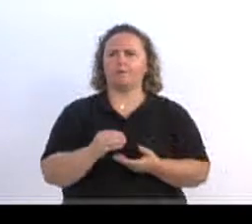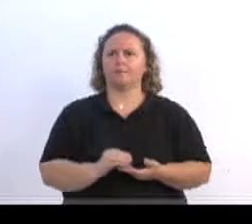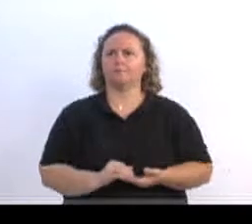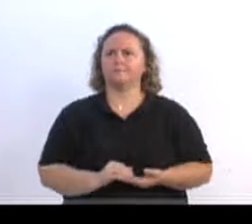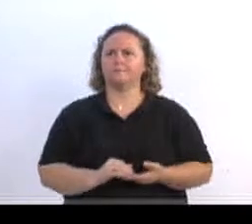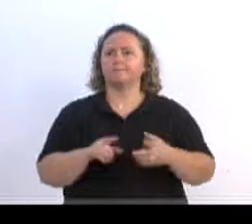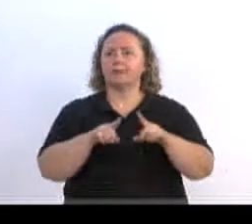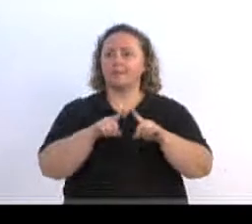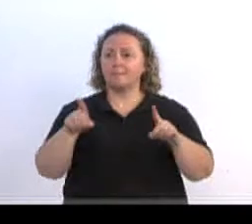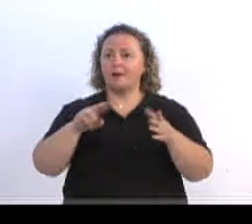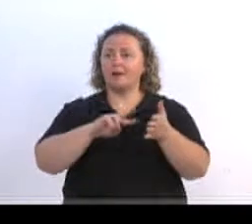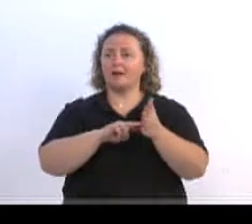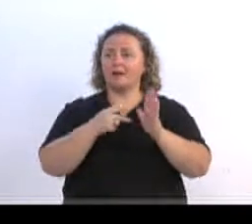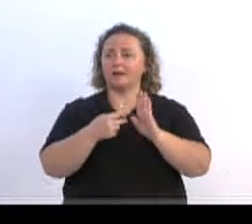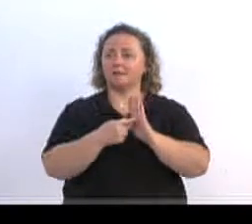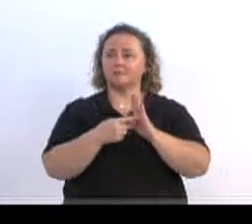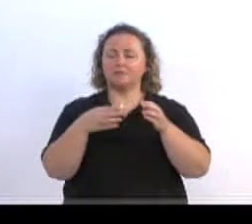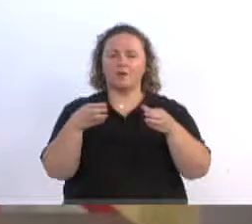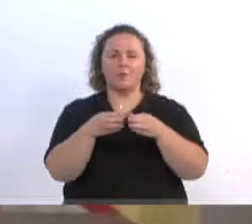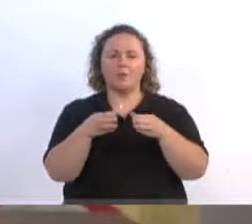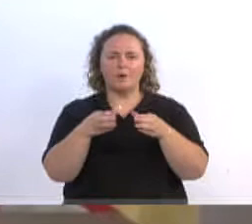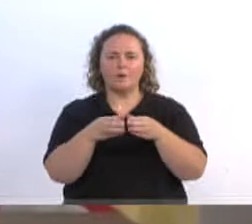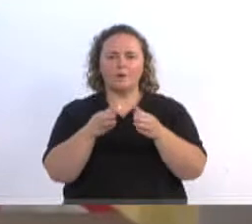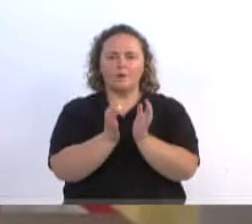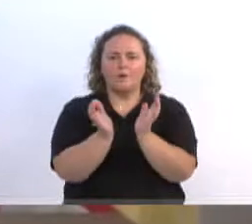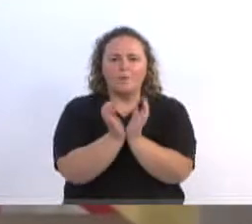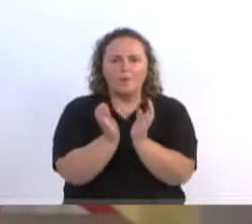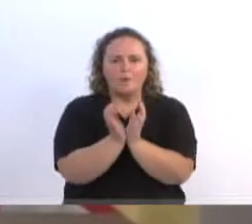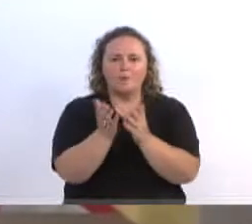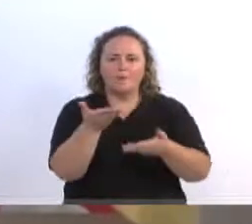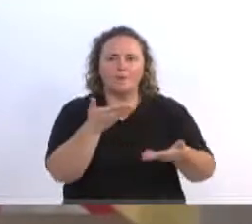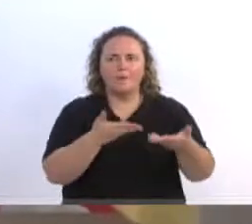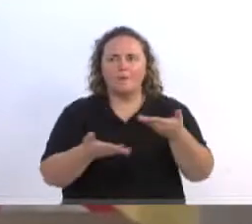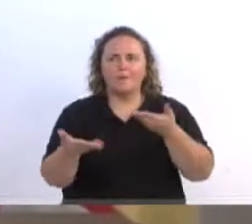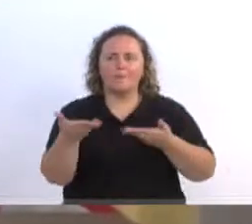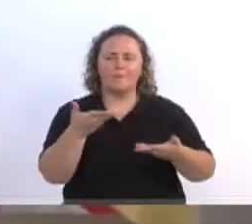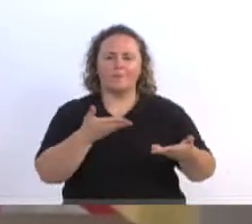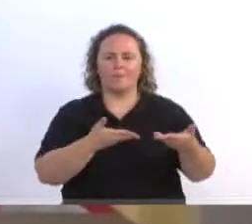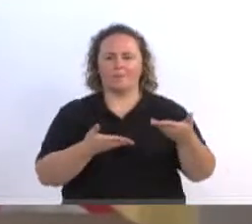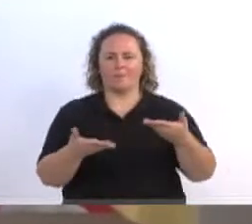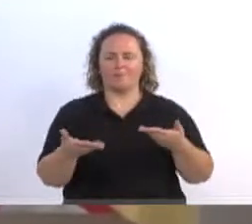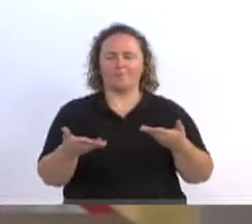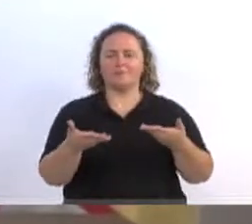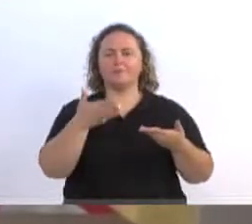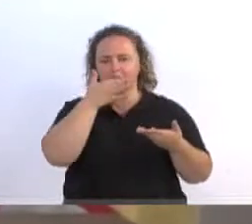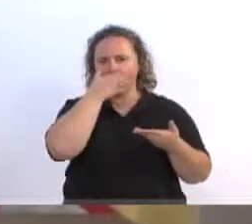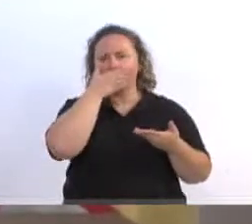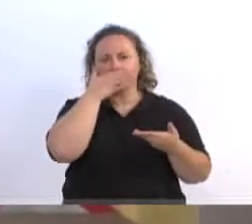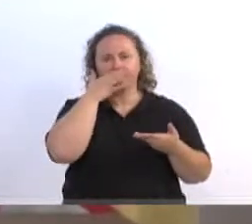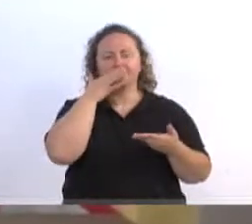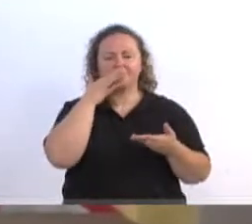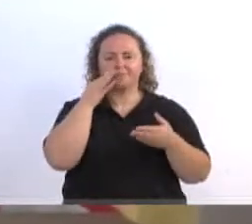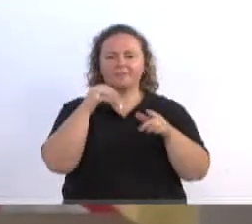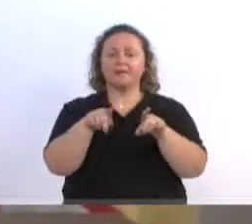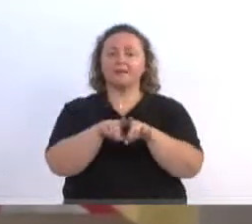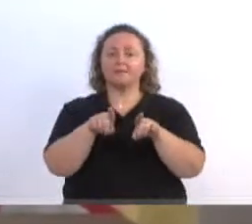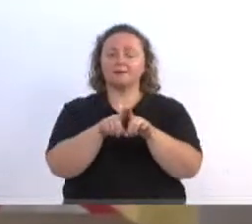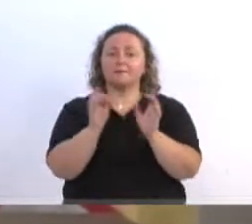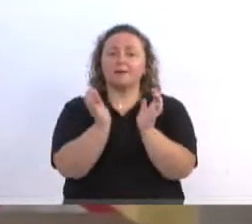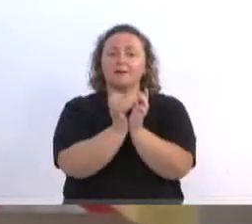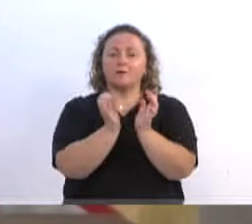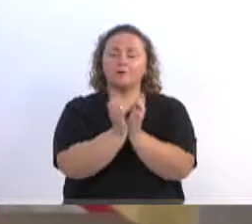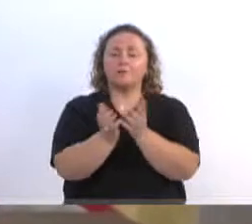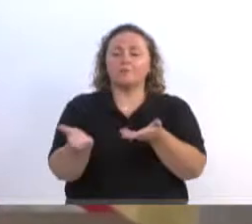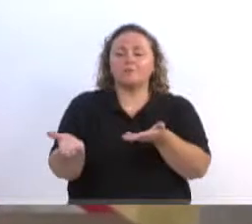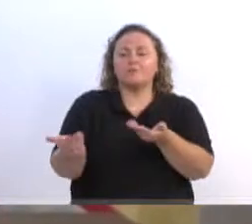Significa o equipe, o espírito em equipe, pode voltar, significa o espírito em equipe, e aquela equipe ali é uma equipe